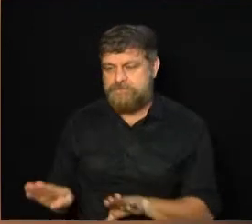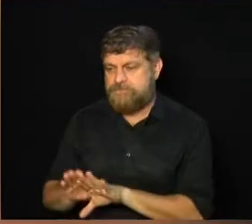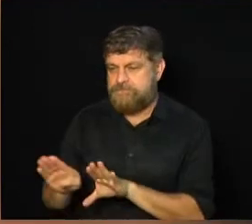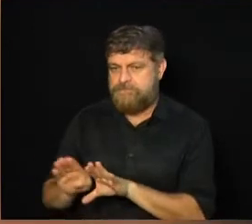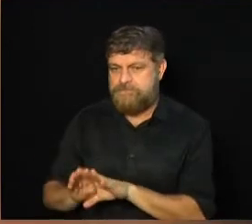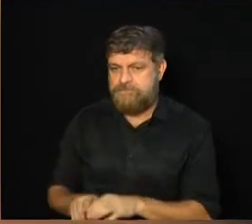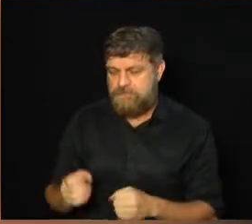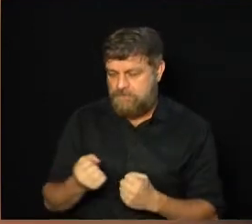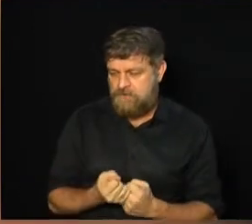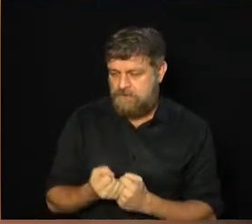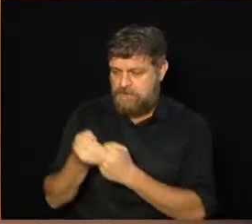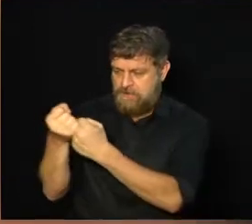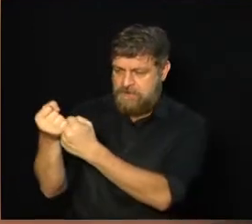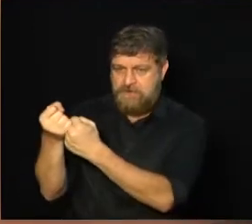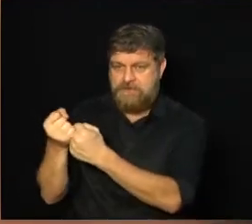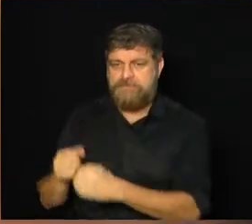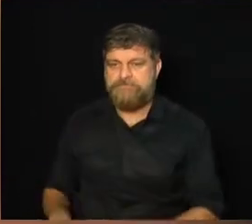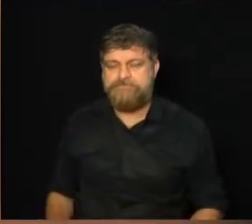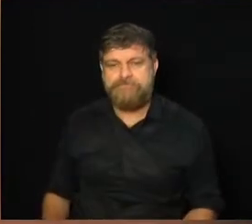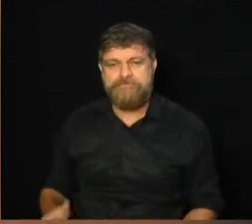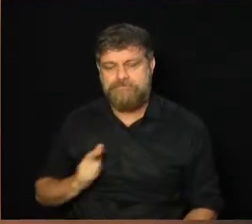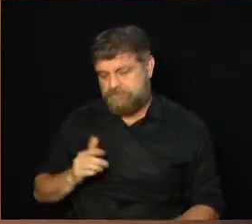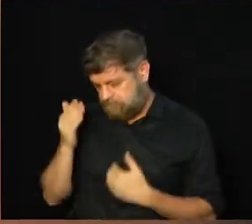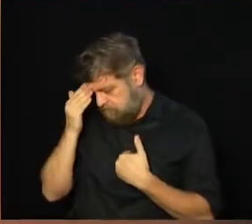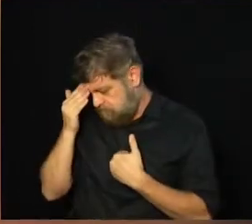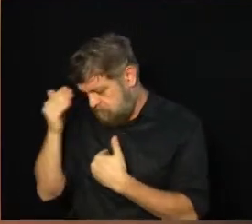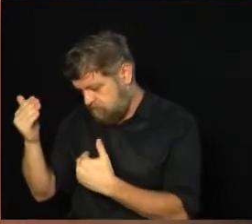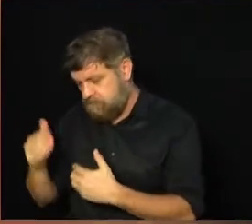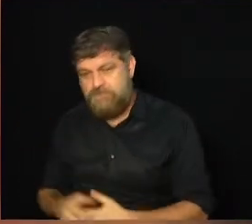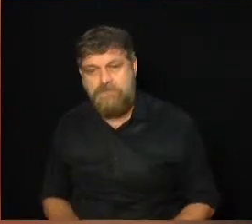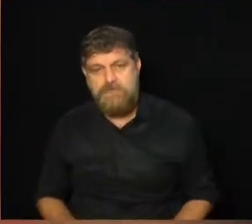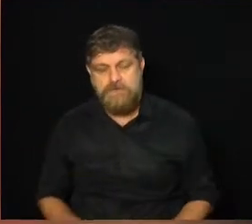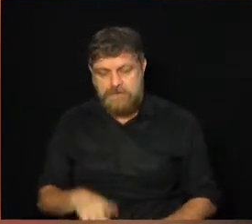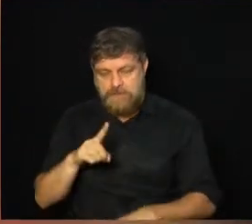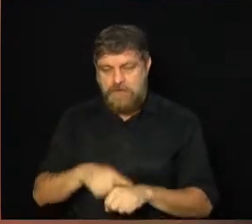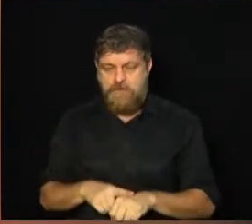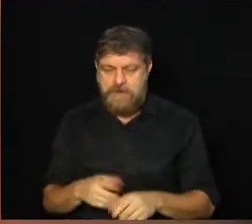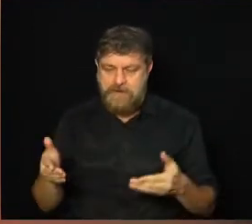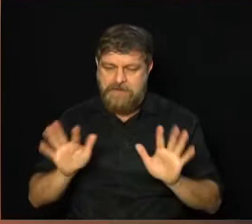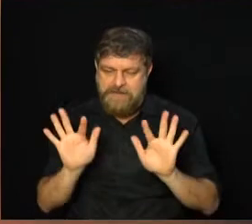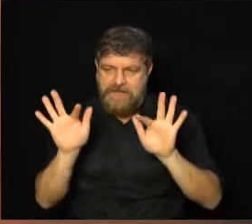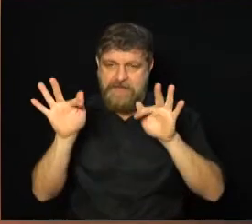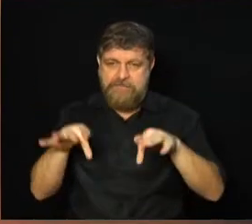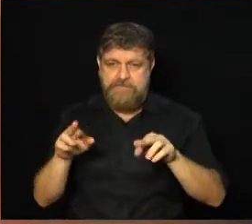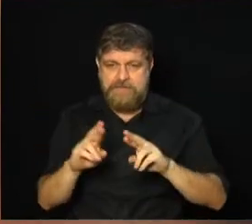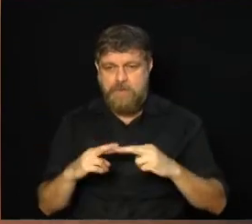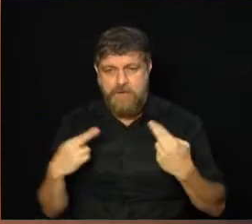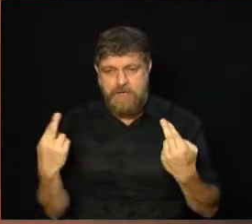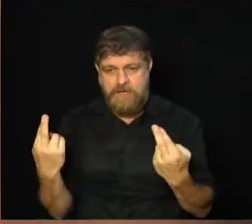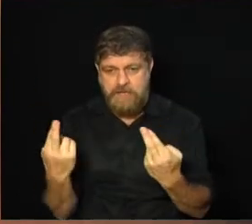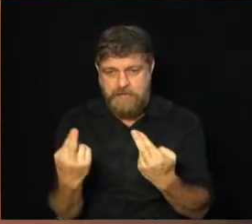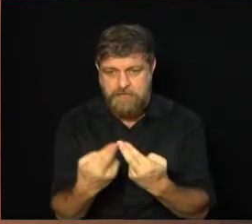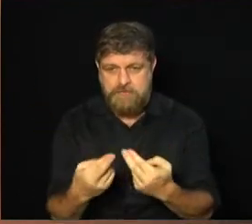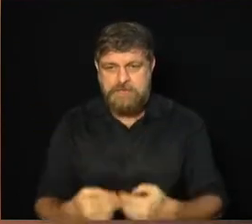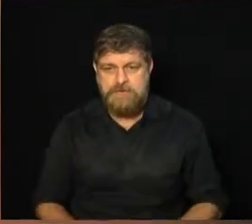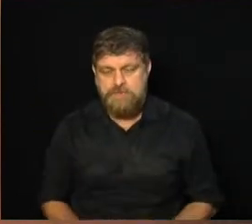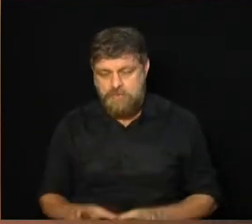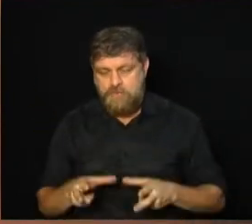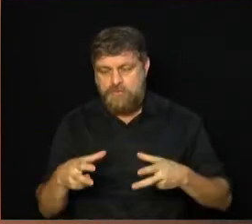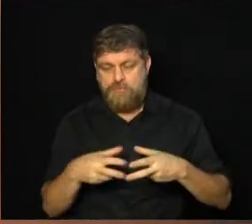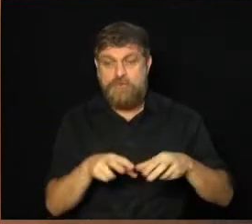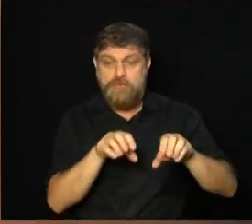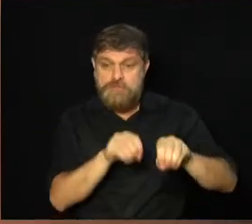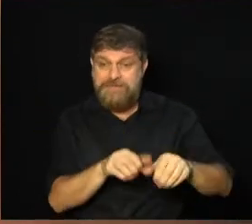que assessorou, que teve aqui a agradecer. Então, nesse momento, eu declaro encerrada a reunião da Comissão de